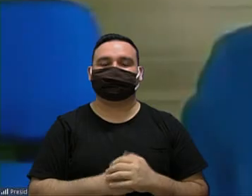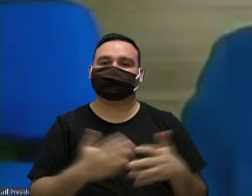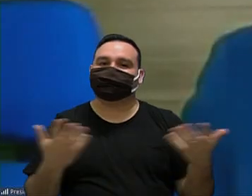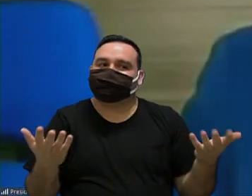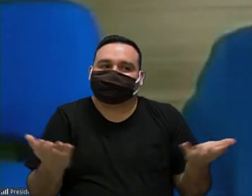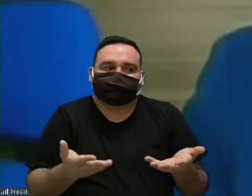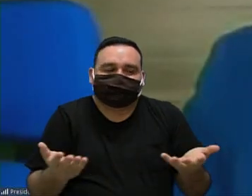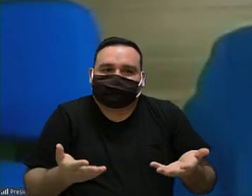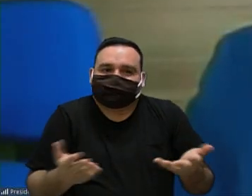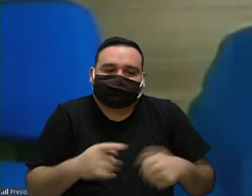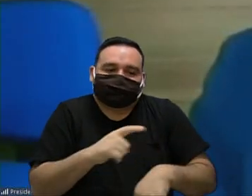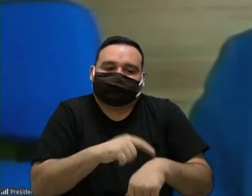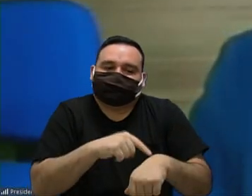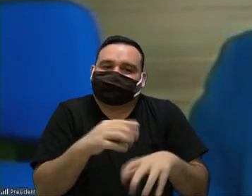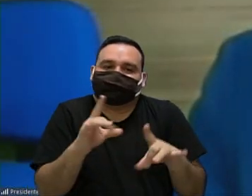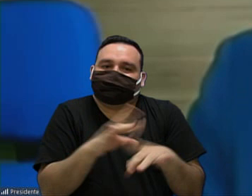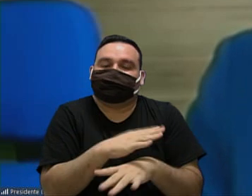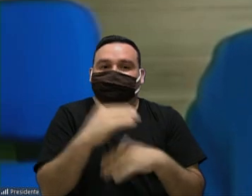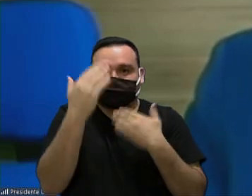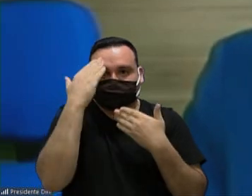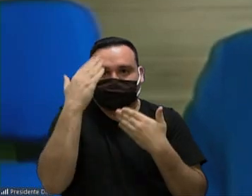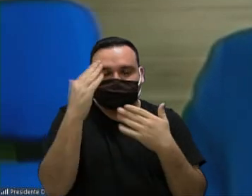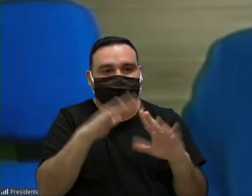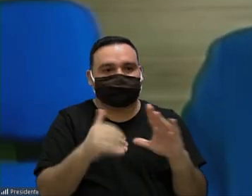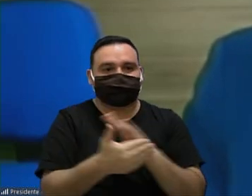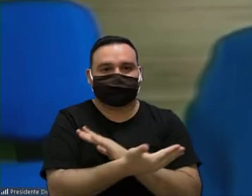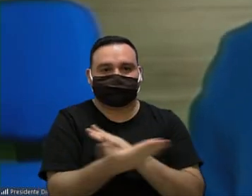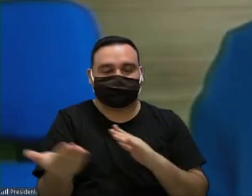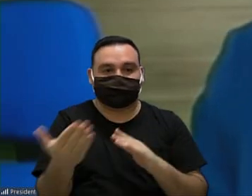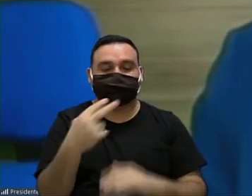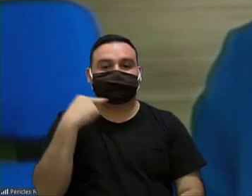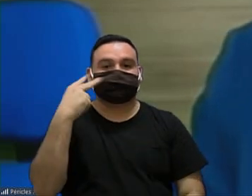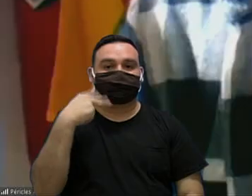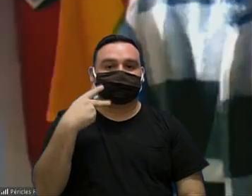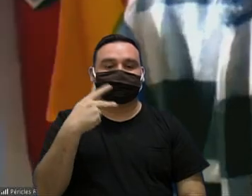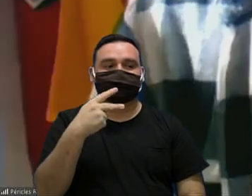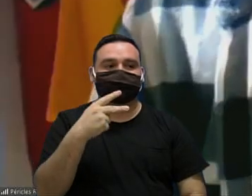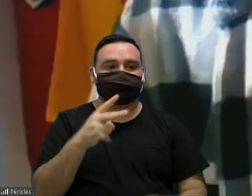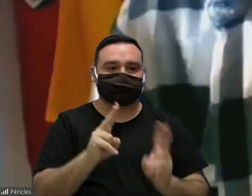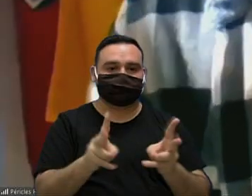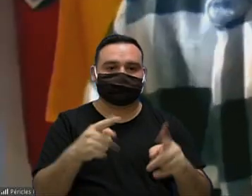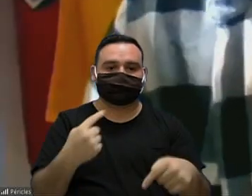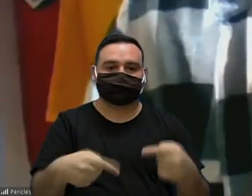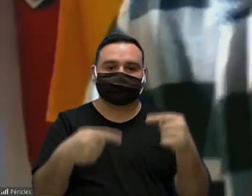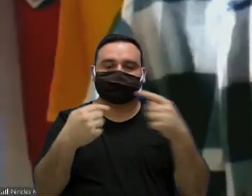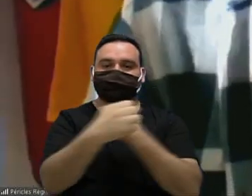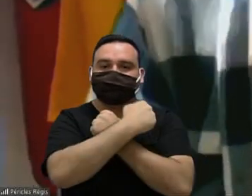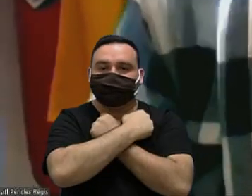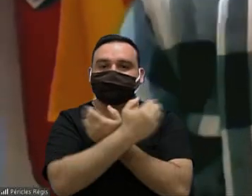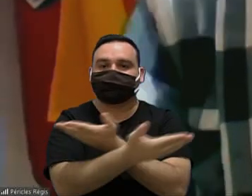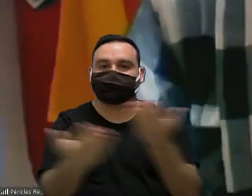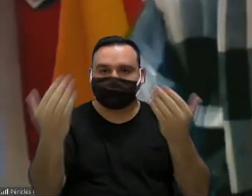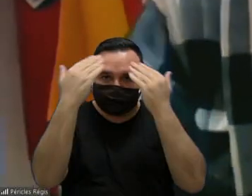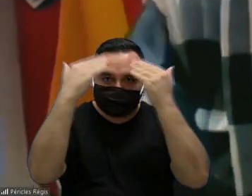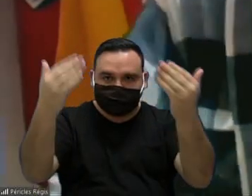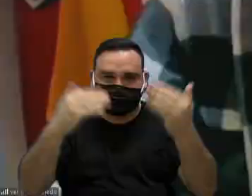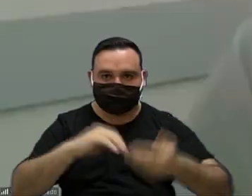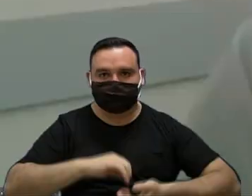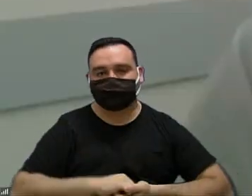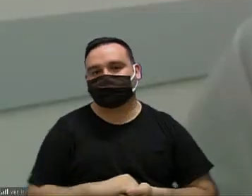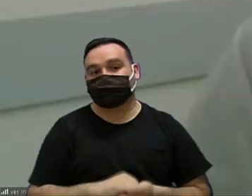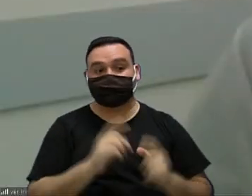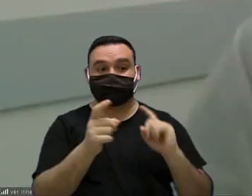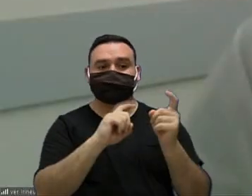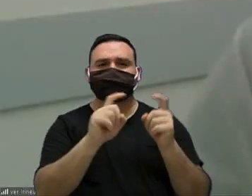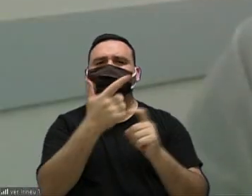infelizmente se desgotou muito obrigado senhores colegas vereadores continuam em discussão um abraço a todos e muito obrigado a